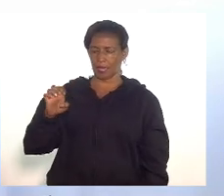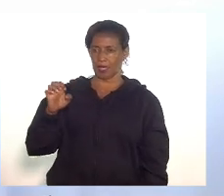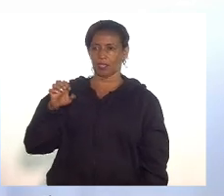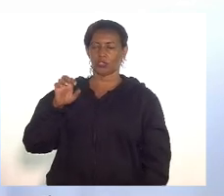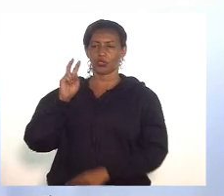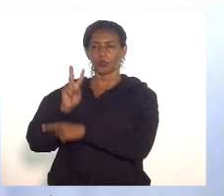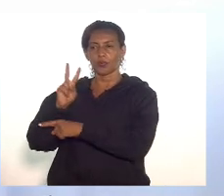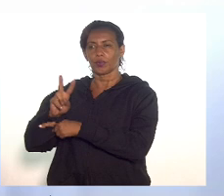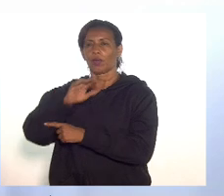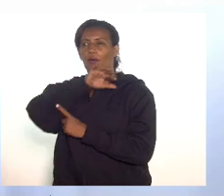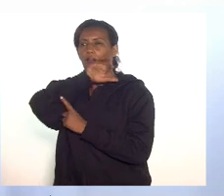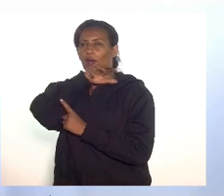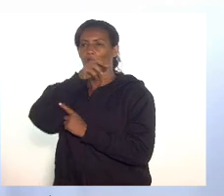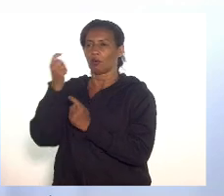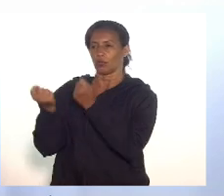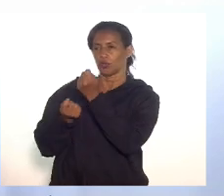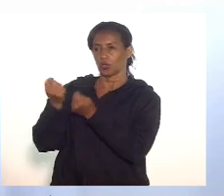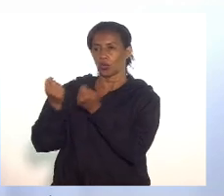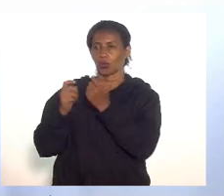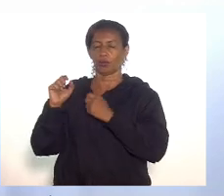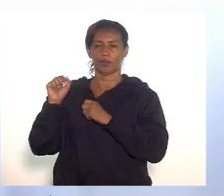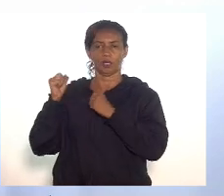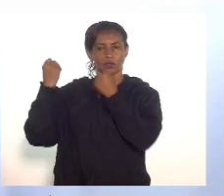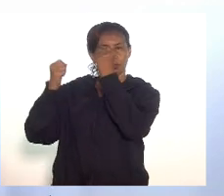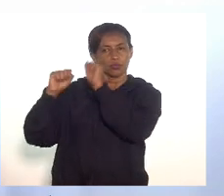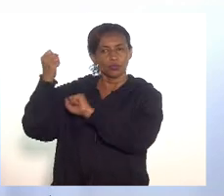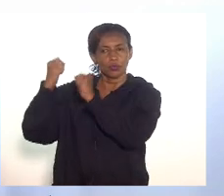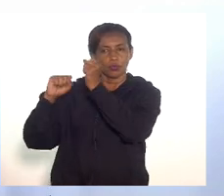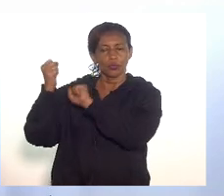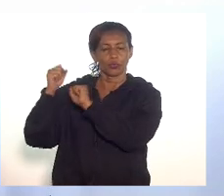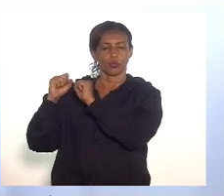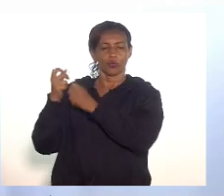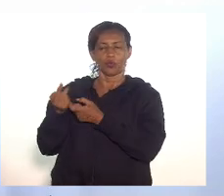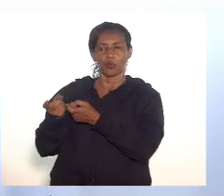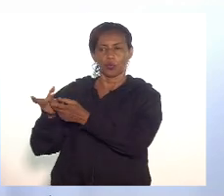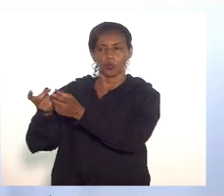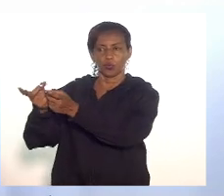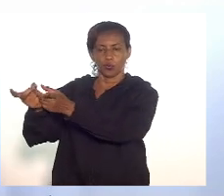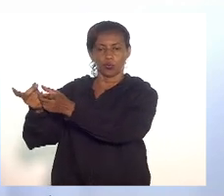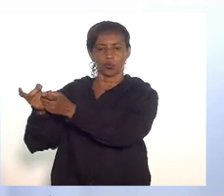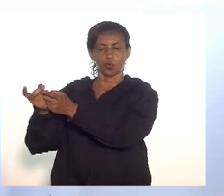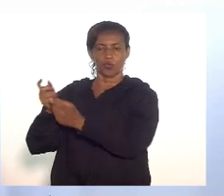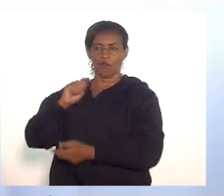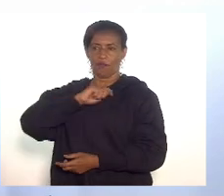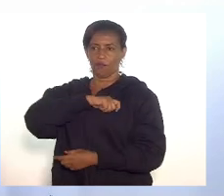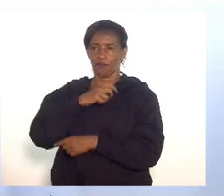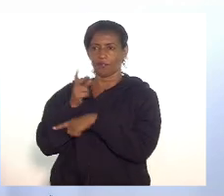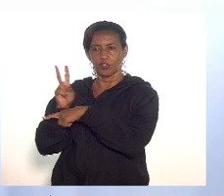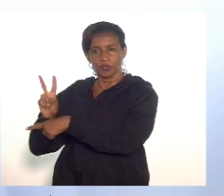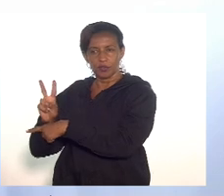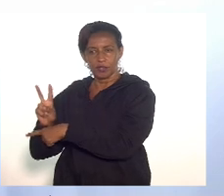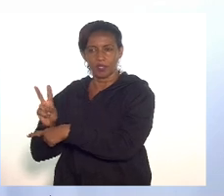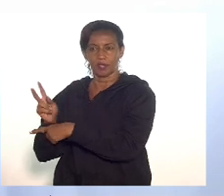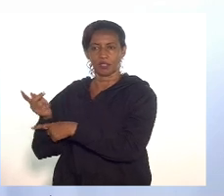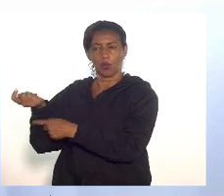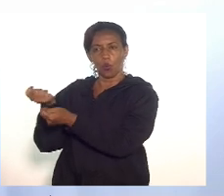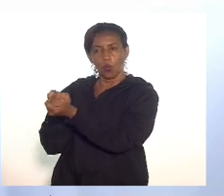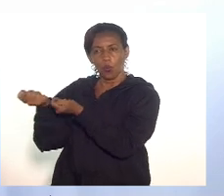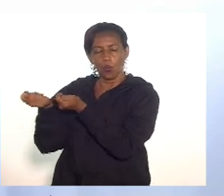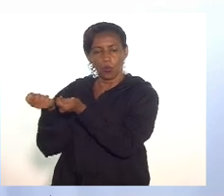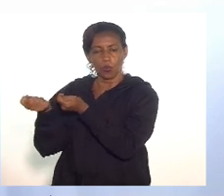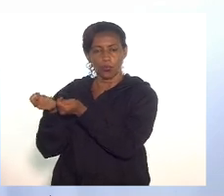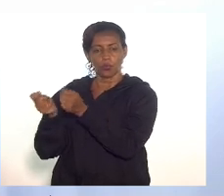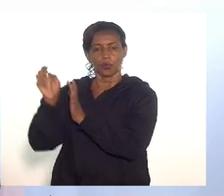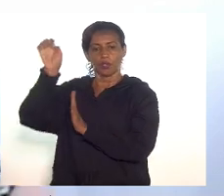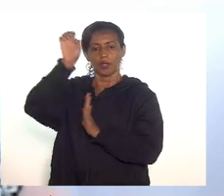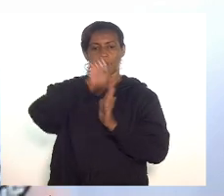animais, de economia, indústria e comércio, e de orçamento, finanças e fiscalização e controle às